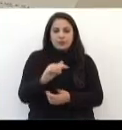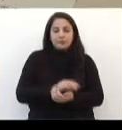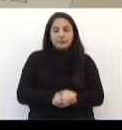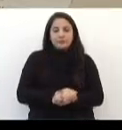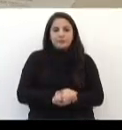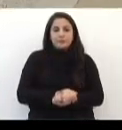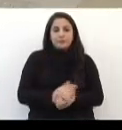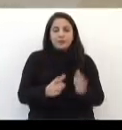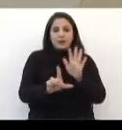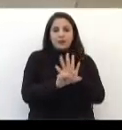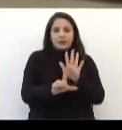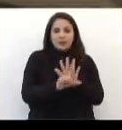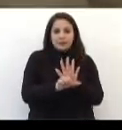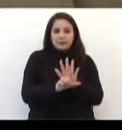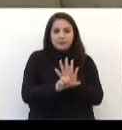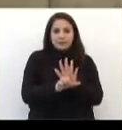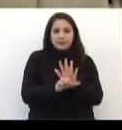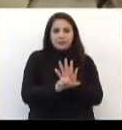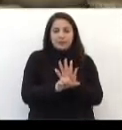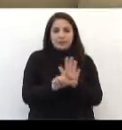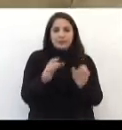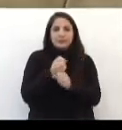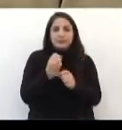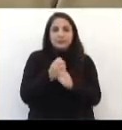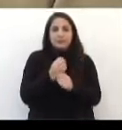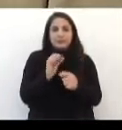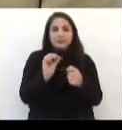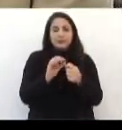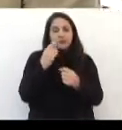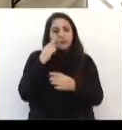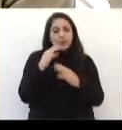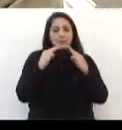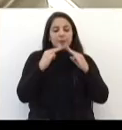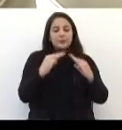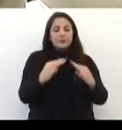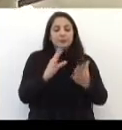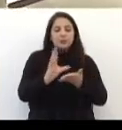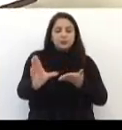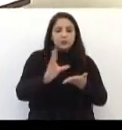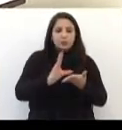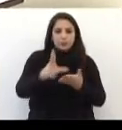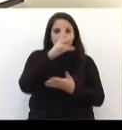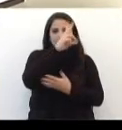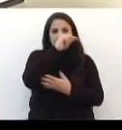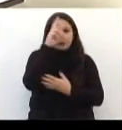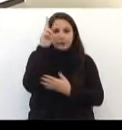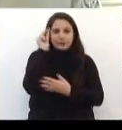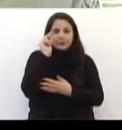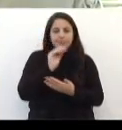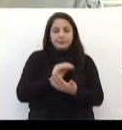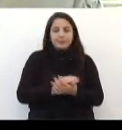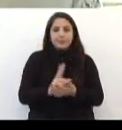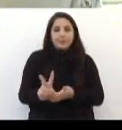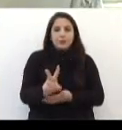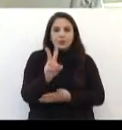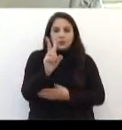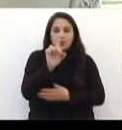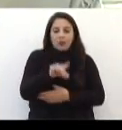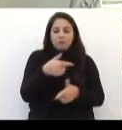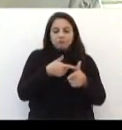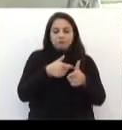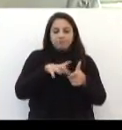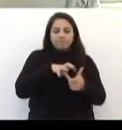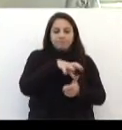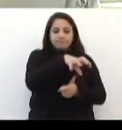A Lei de Diretrizes Orçamentária define as metas de investimentos do Poder Executivo. O valor será